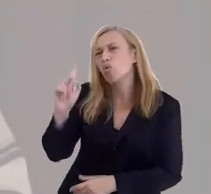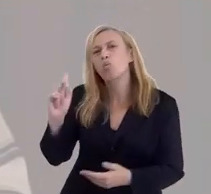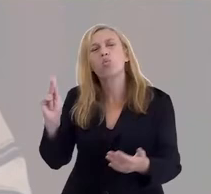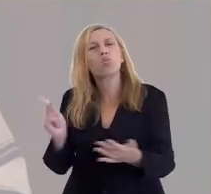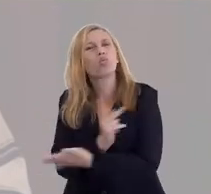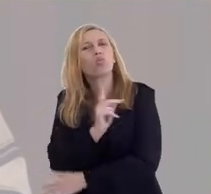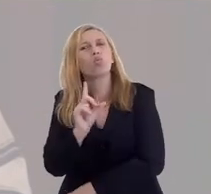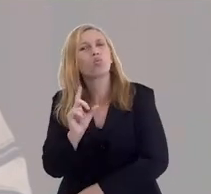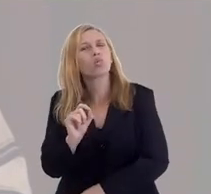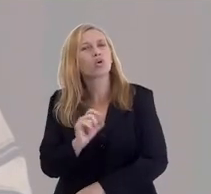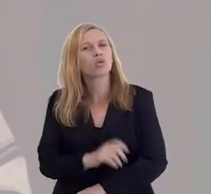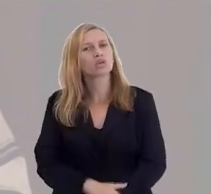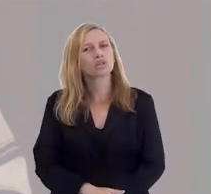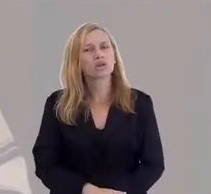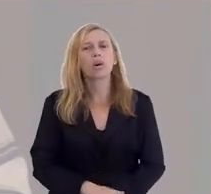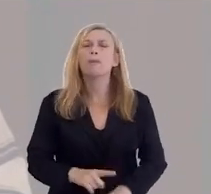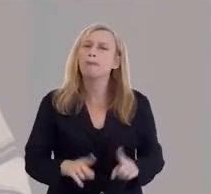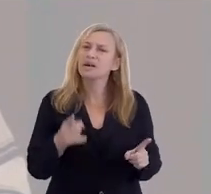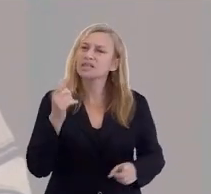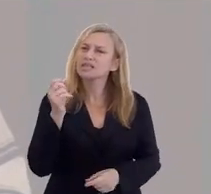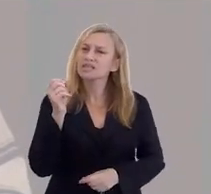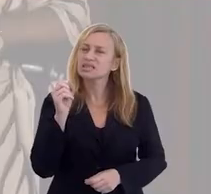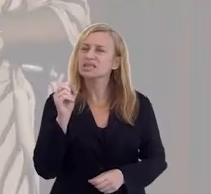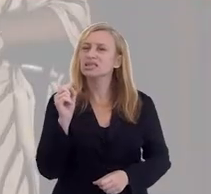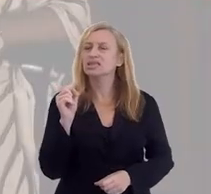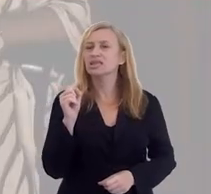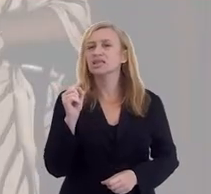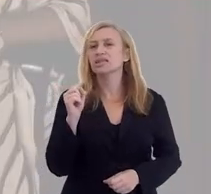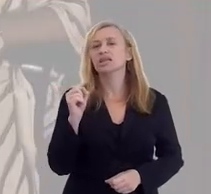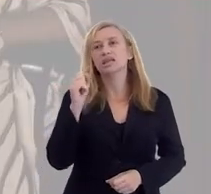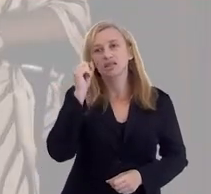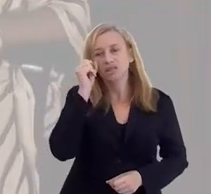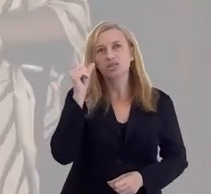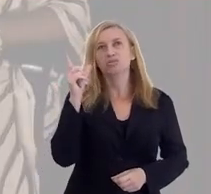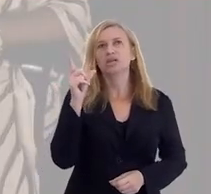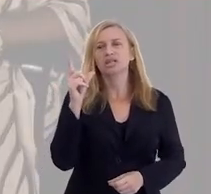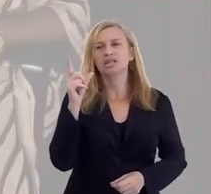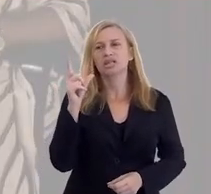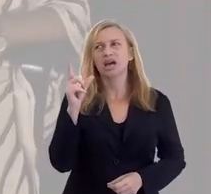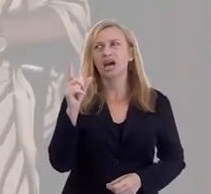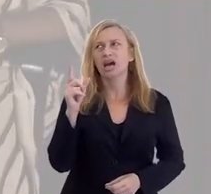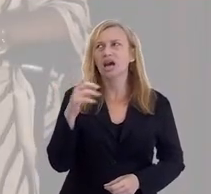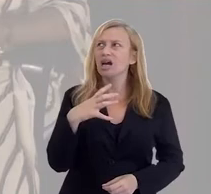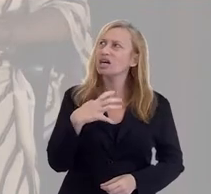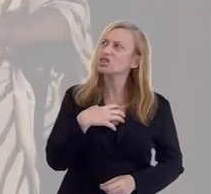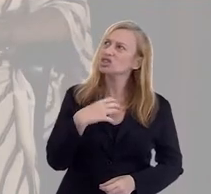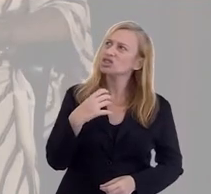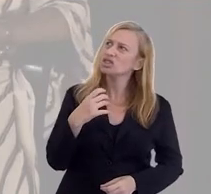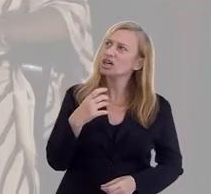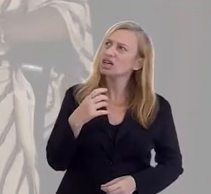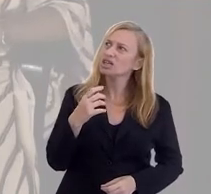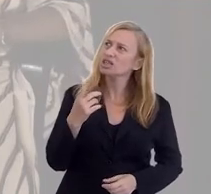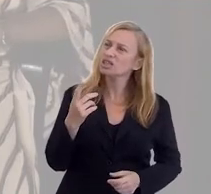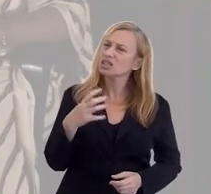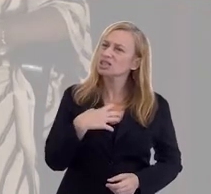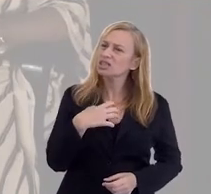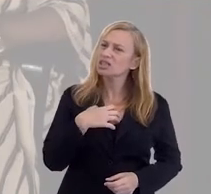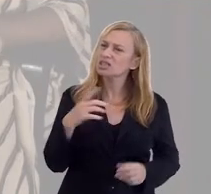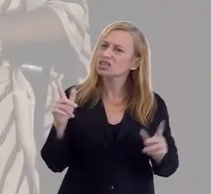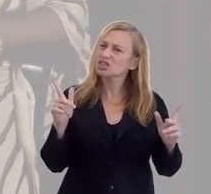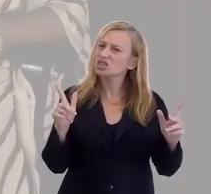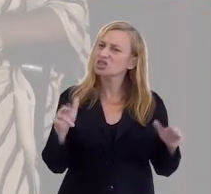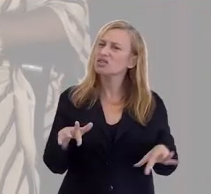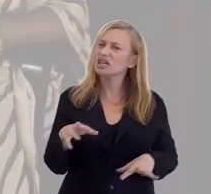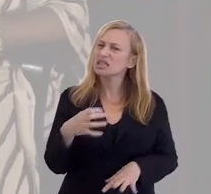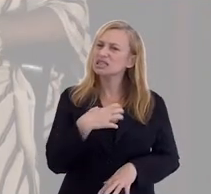aconteceu, mas você acordar com uma sensação diferente, às vezes, de tristeza ou de